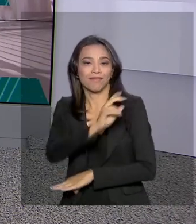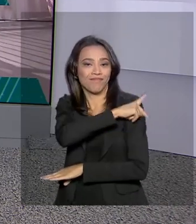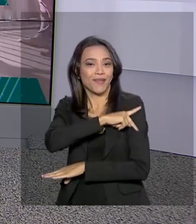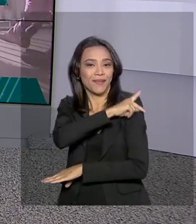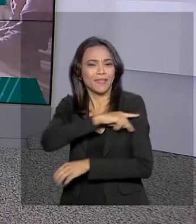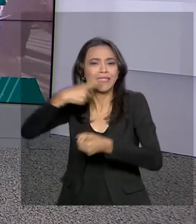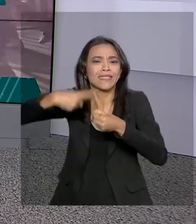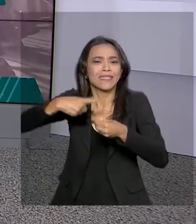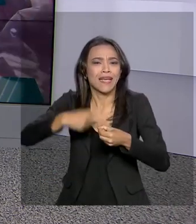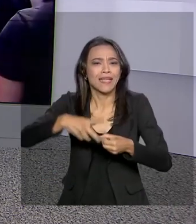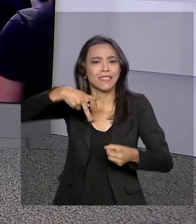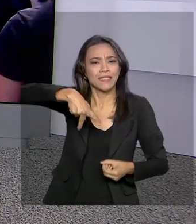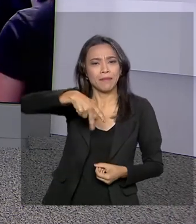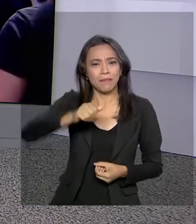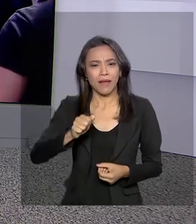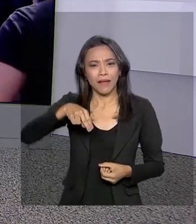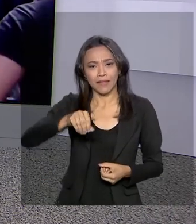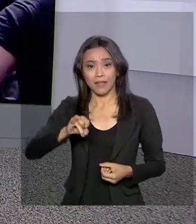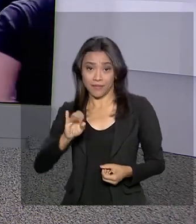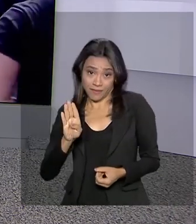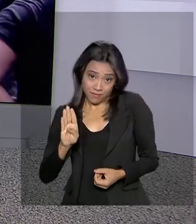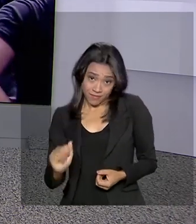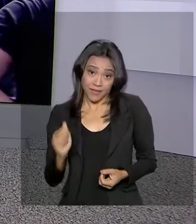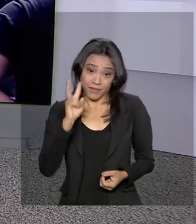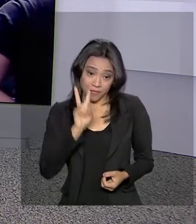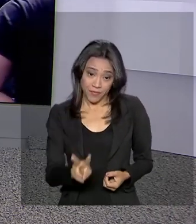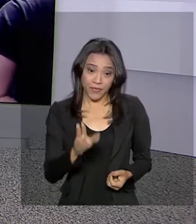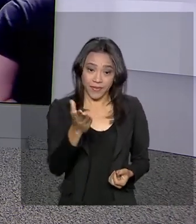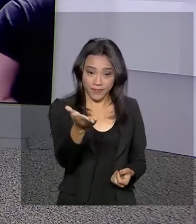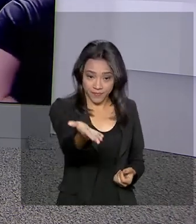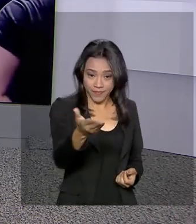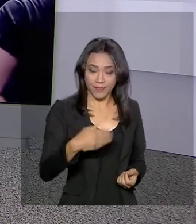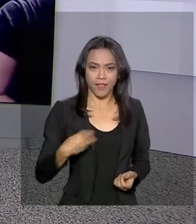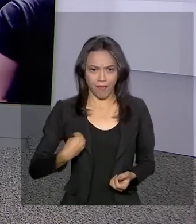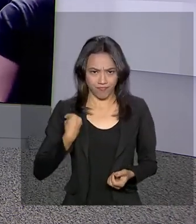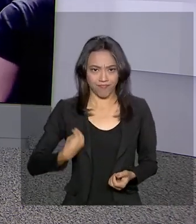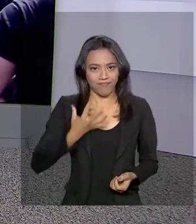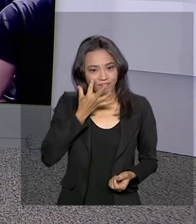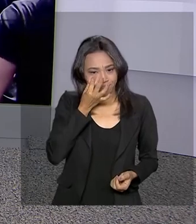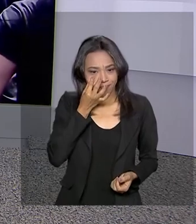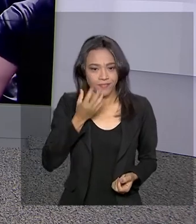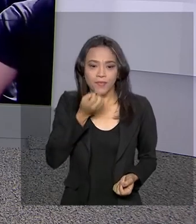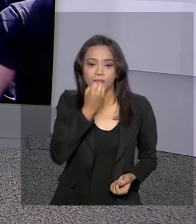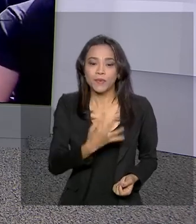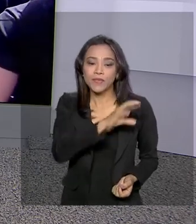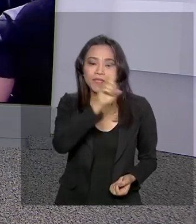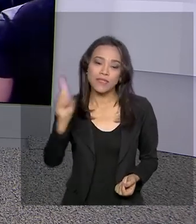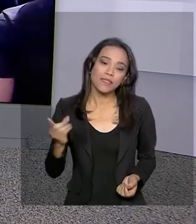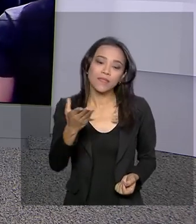Vamos até lá? A Luciana Colares de Holanda traz as informações ao vivo para a gente. Luciana, bom dia para você.